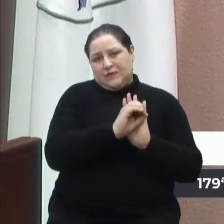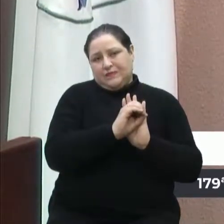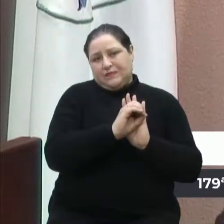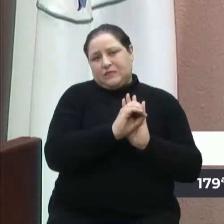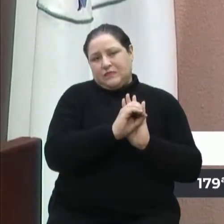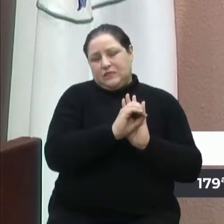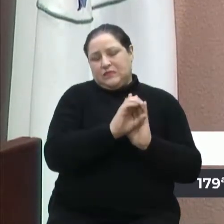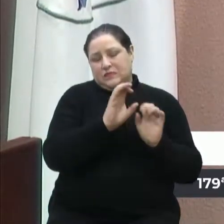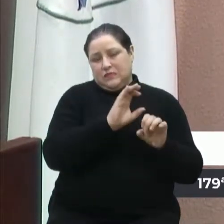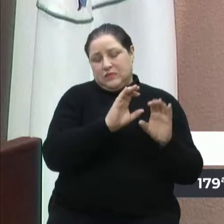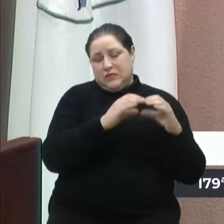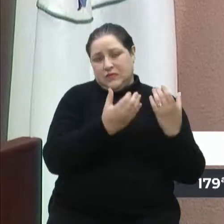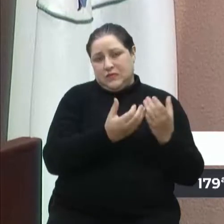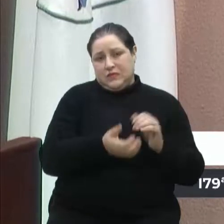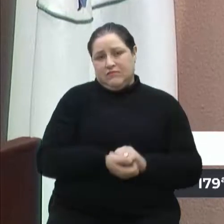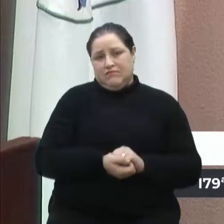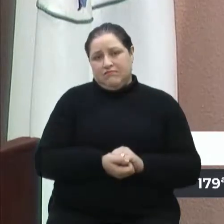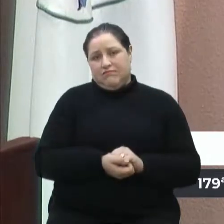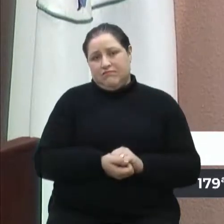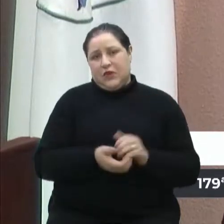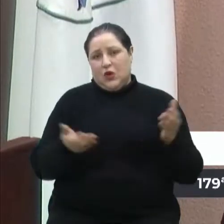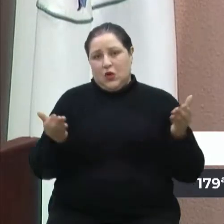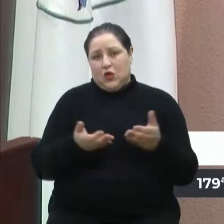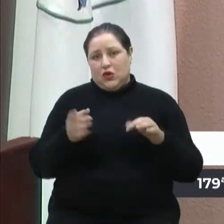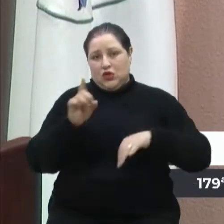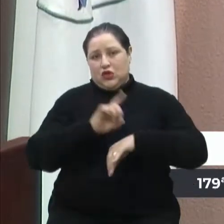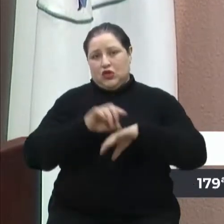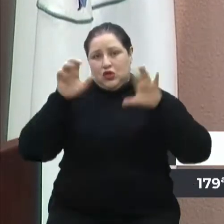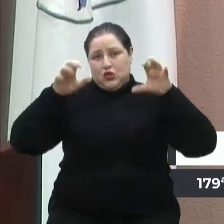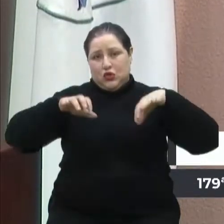nesse dia chuvoso, a gente percebe que